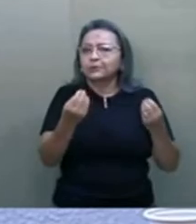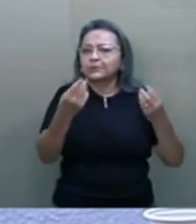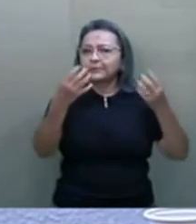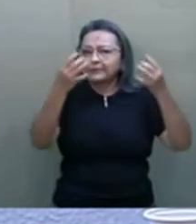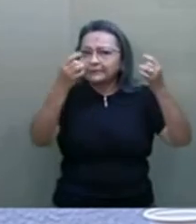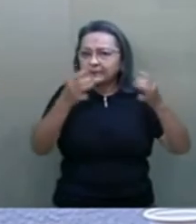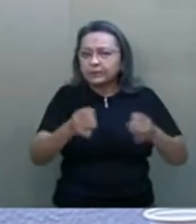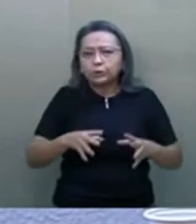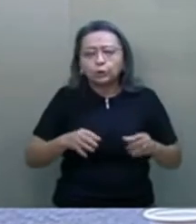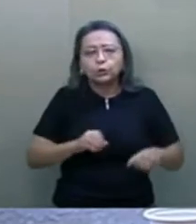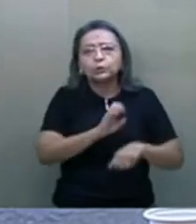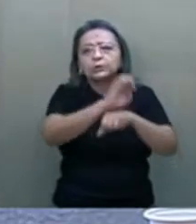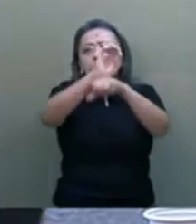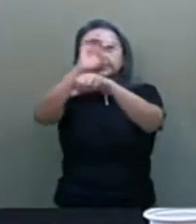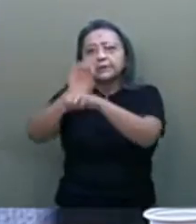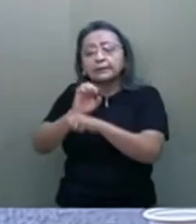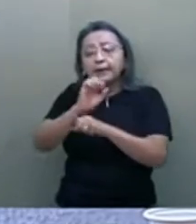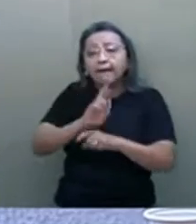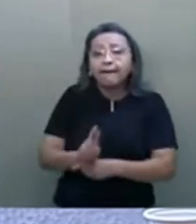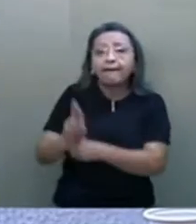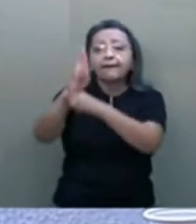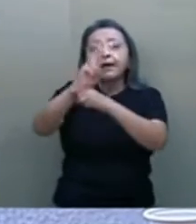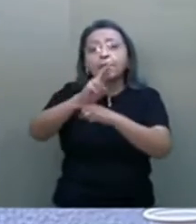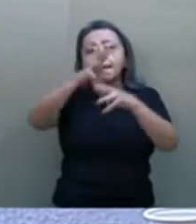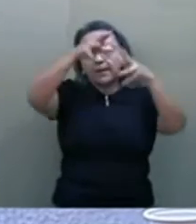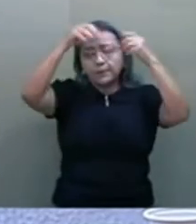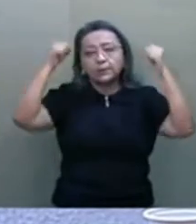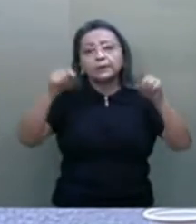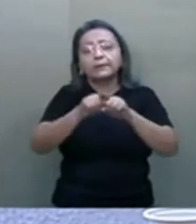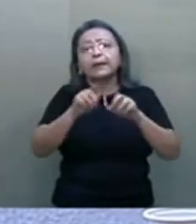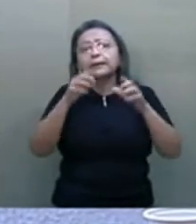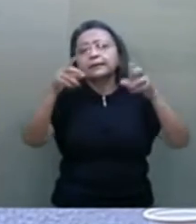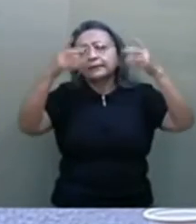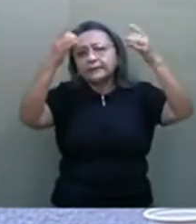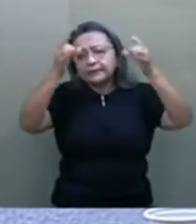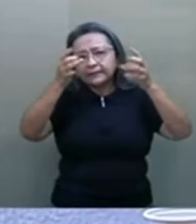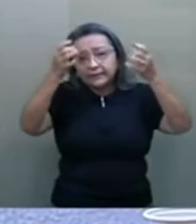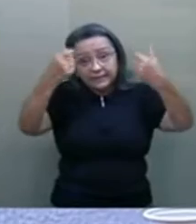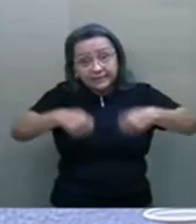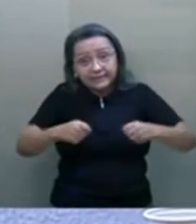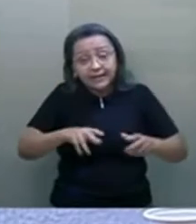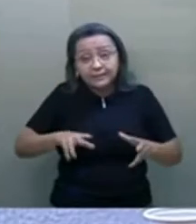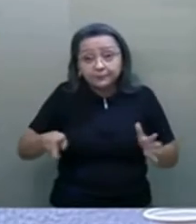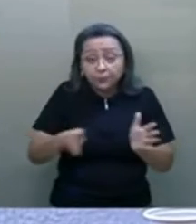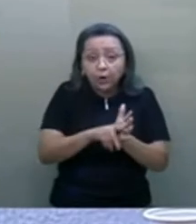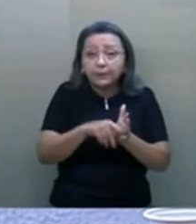todos os estados da região amazônica, suas necessidades, inclusive, de telecomunicações.